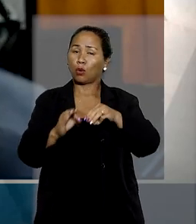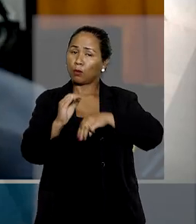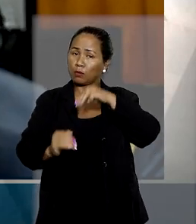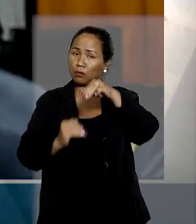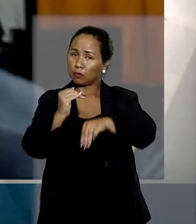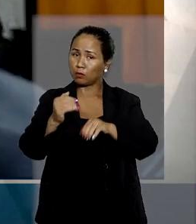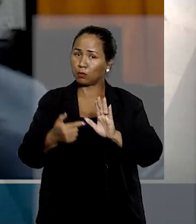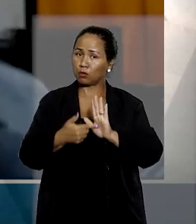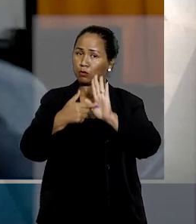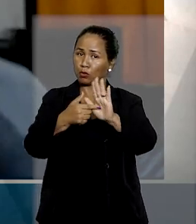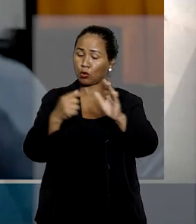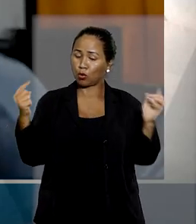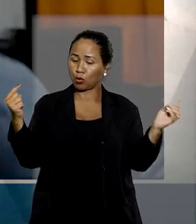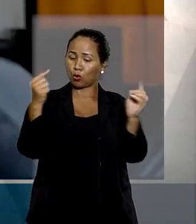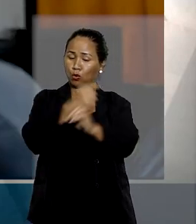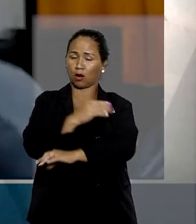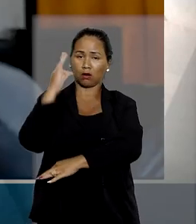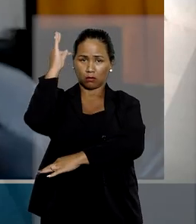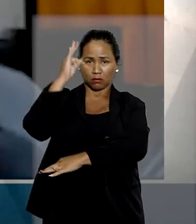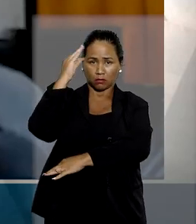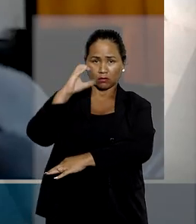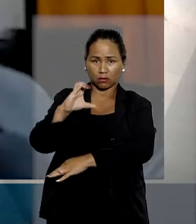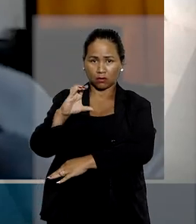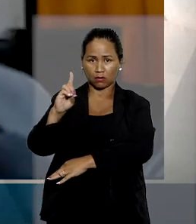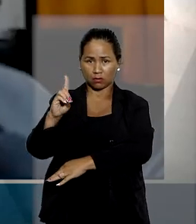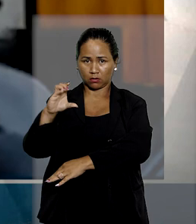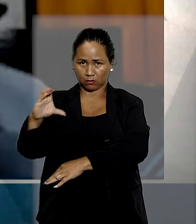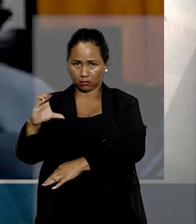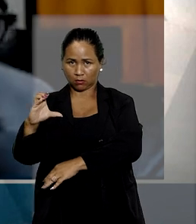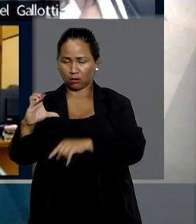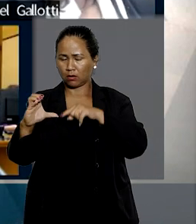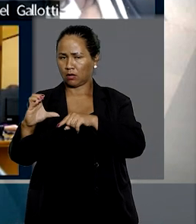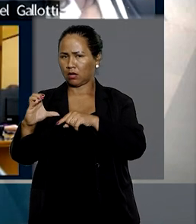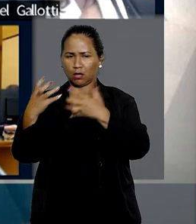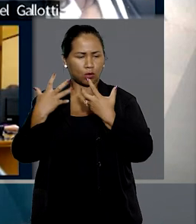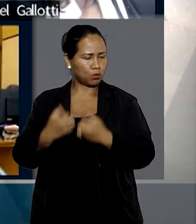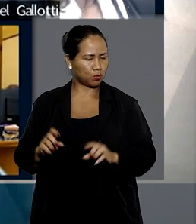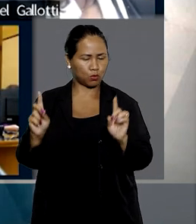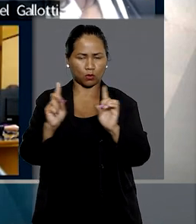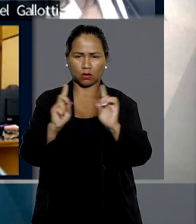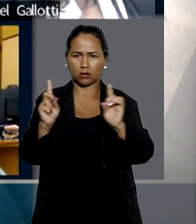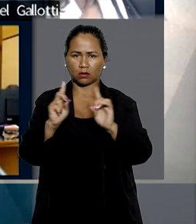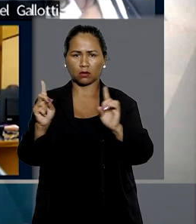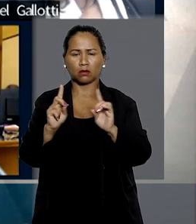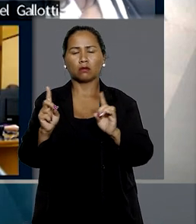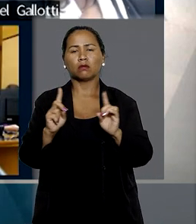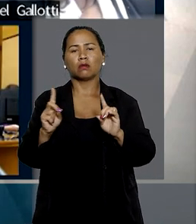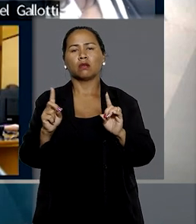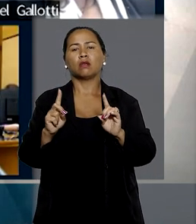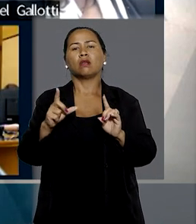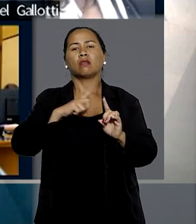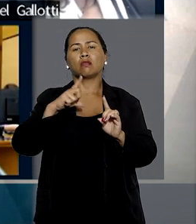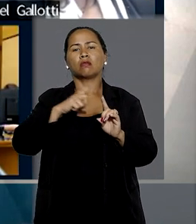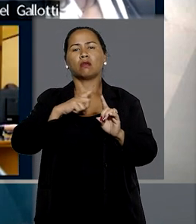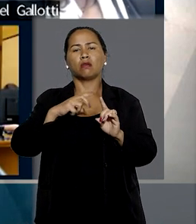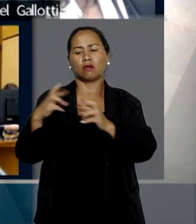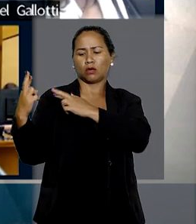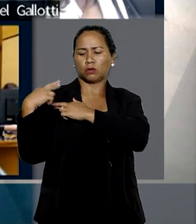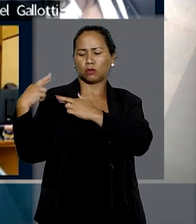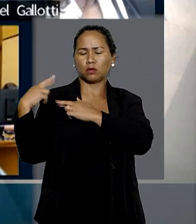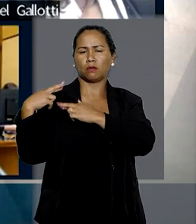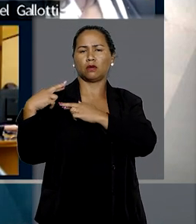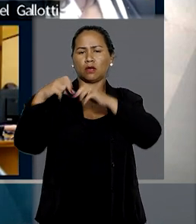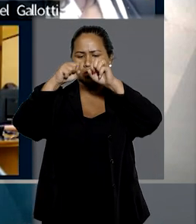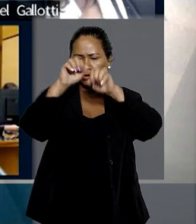que, ao contrário do que ocorre com a teoria prevista no Código Civil, o CDC não admite expressamente a extensão da